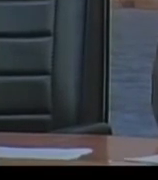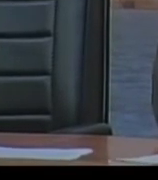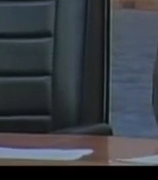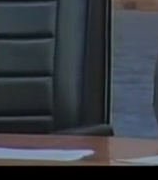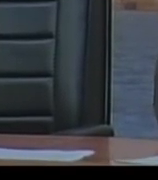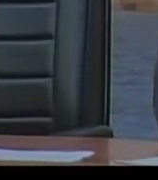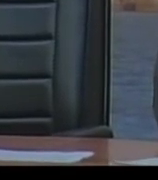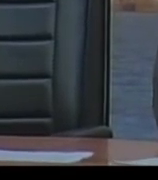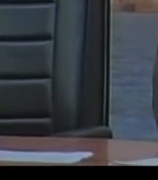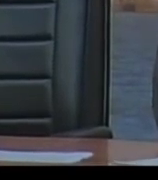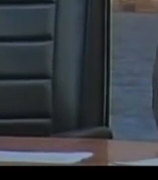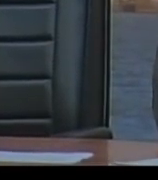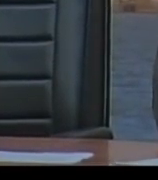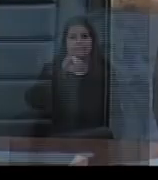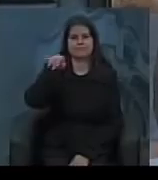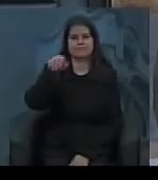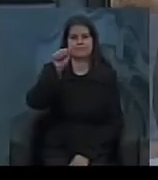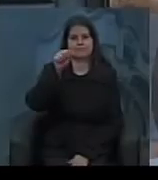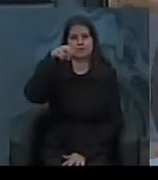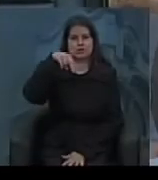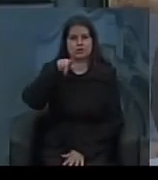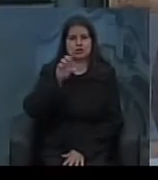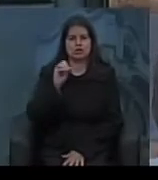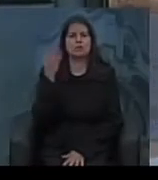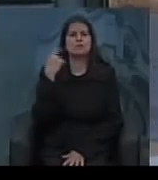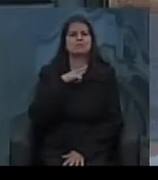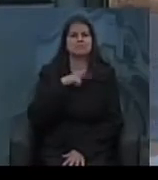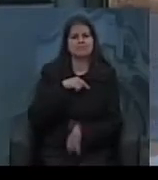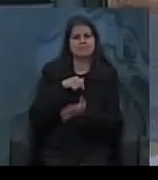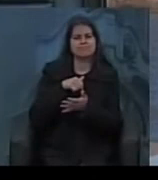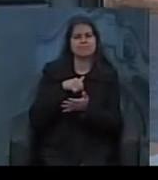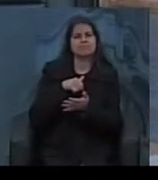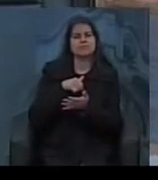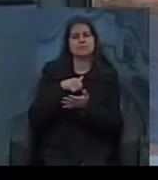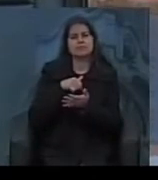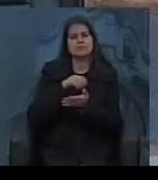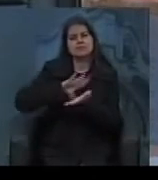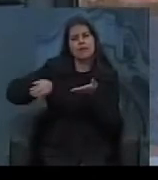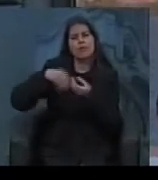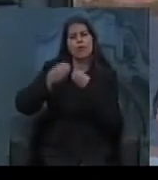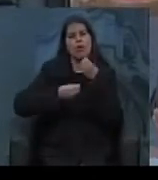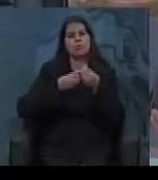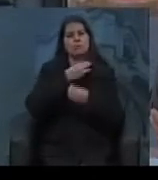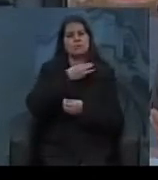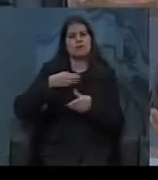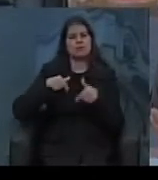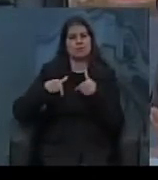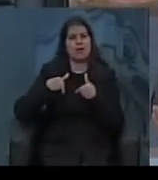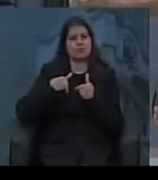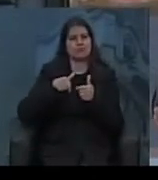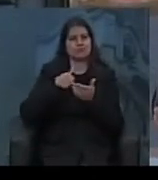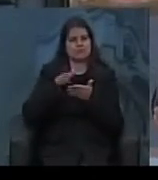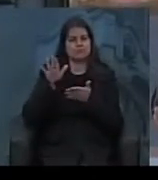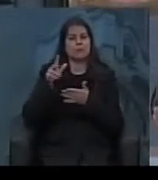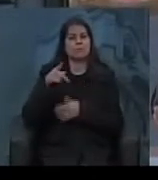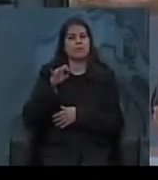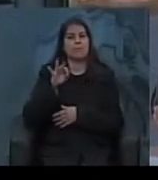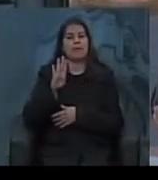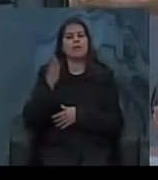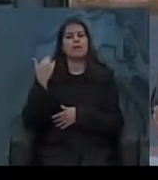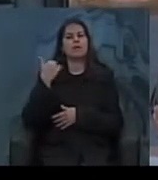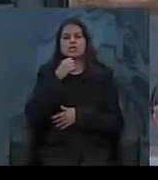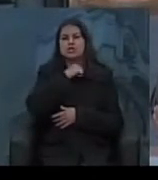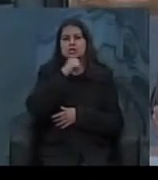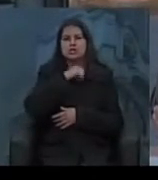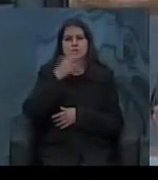a questão da demissão do Jango no Ministério do Trabalho e a questão do PTB antigo o PTB antigo é